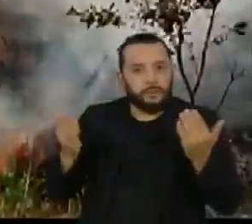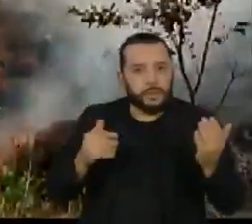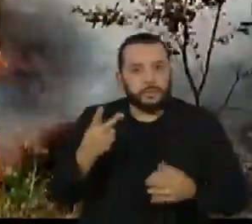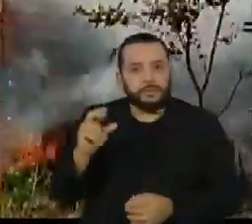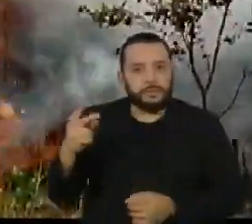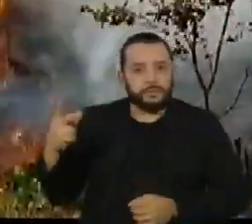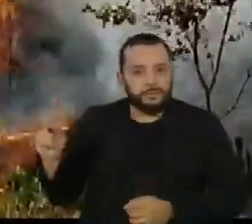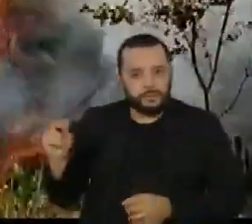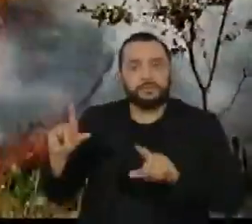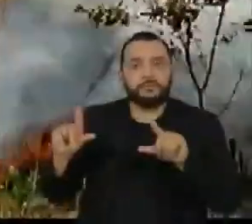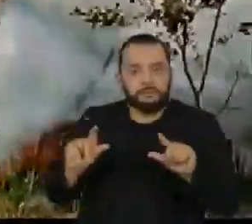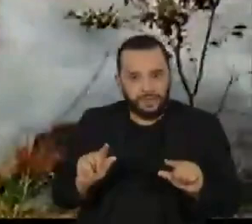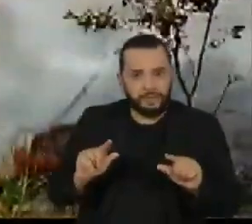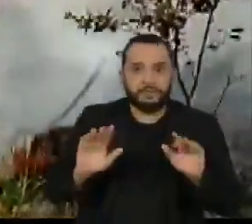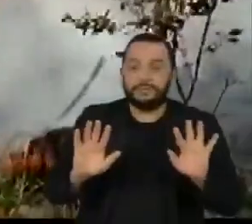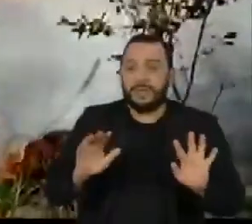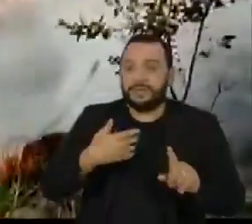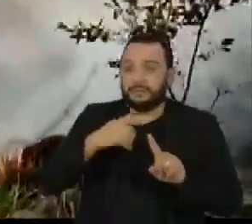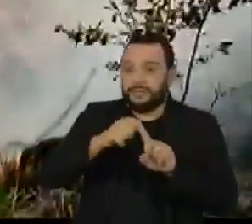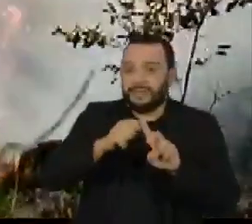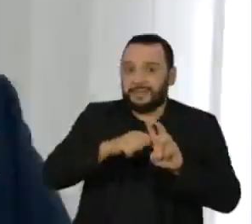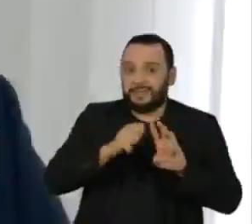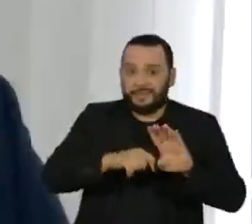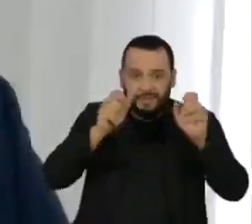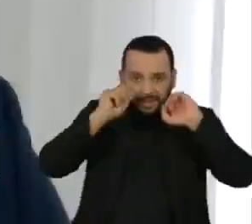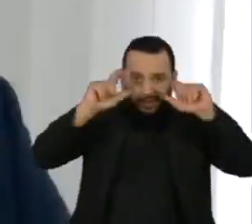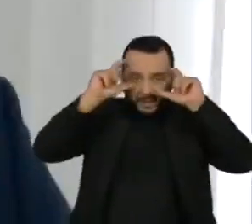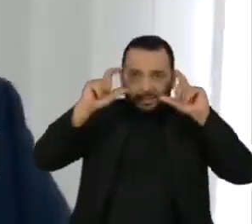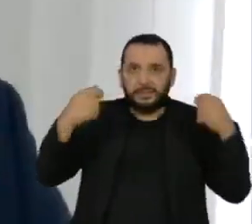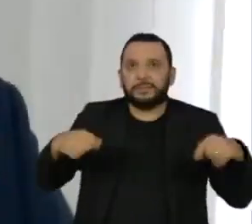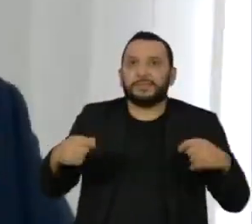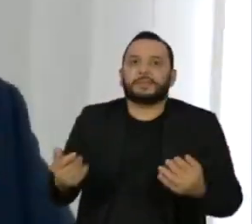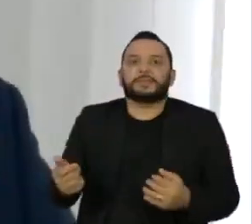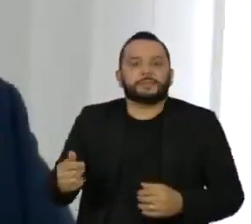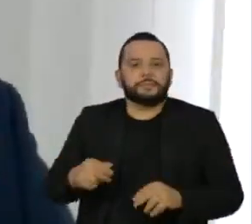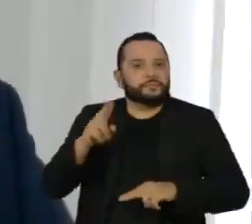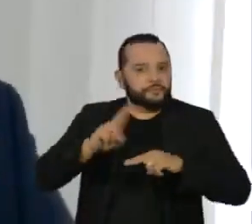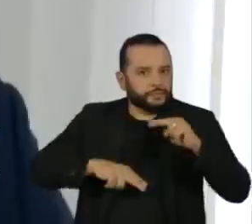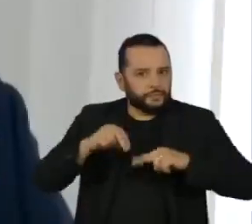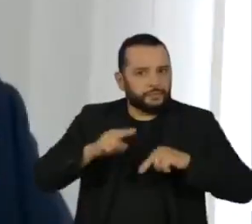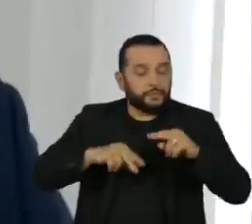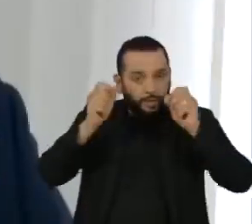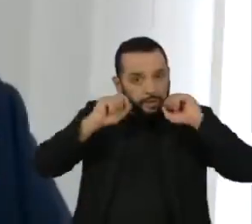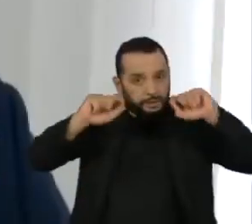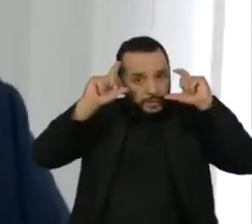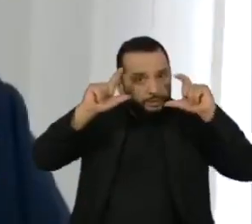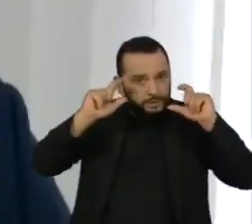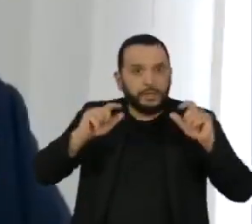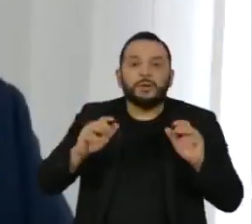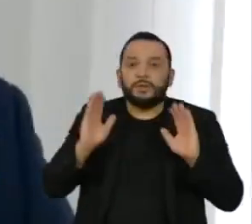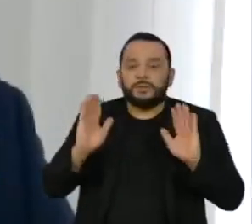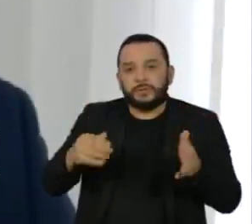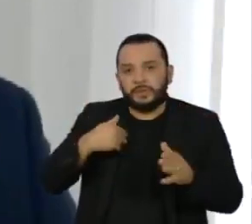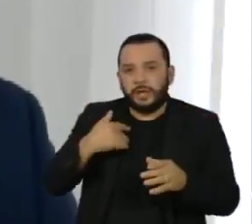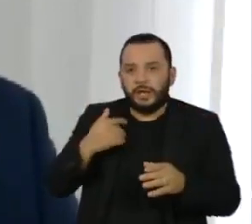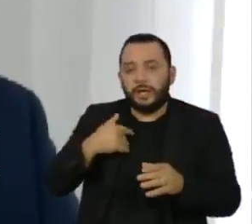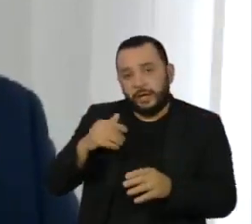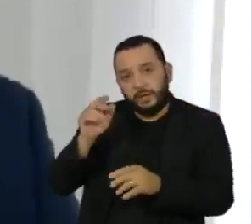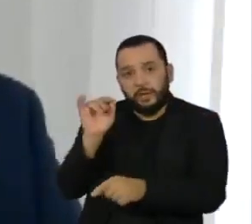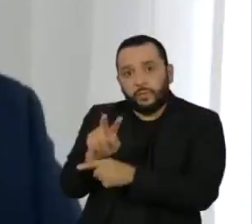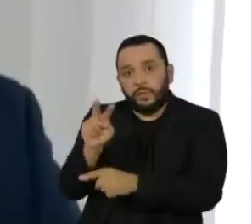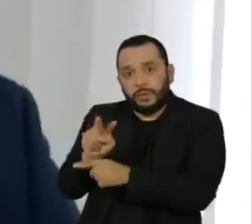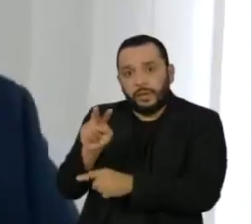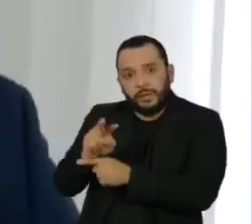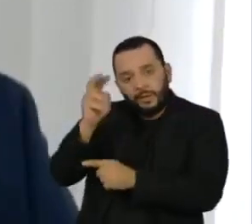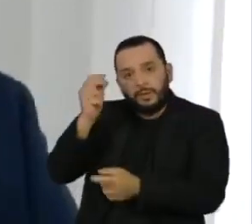Mas os próximos meses são de alerta máximo. Em junho, nós entramos na fase vermelha da Operação Corta-Fogo, que se estende até